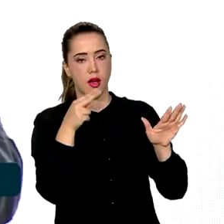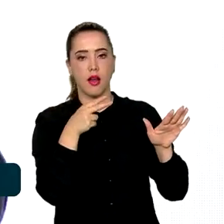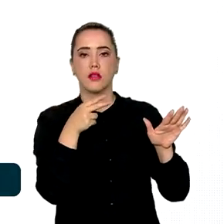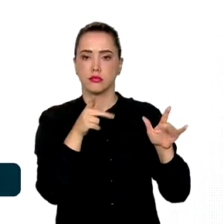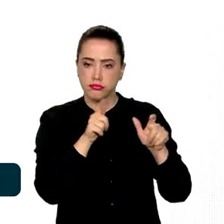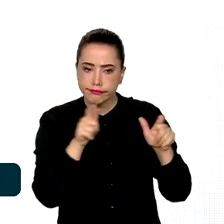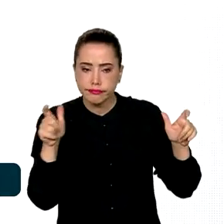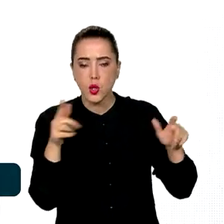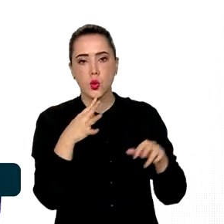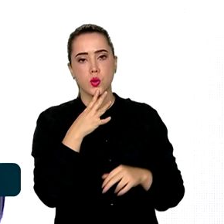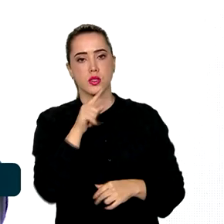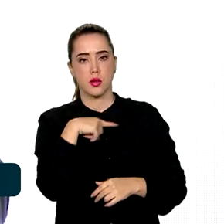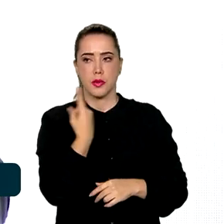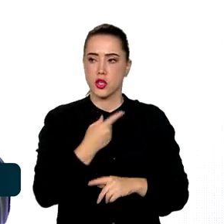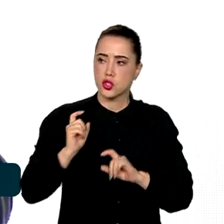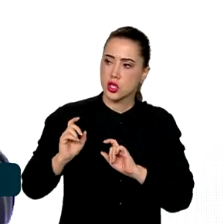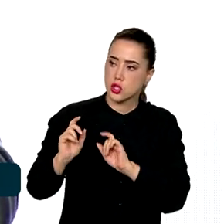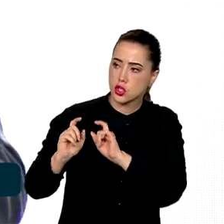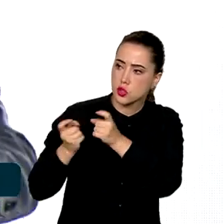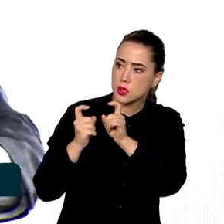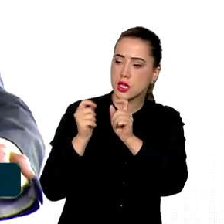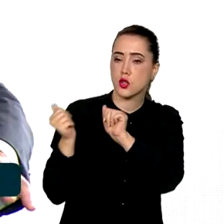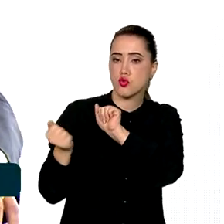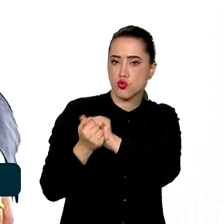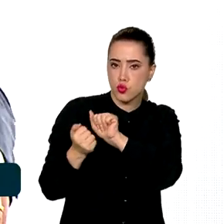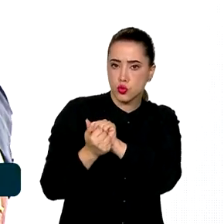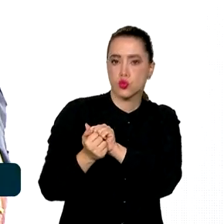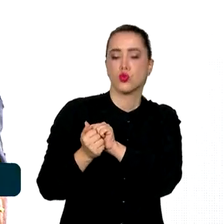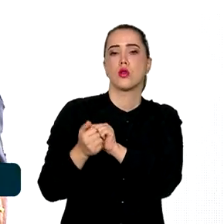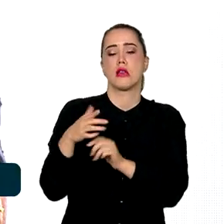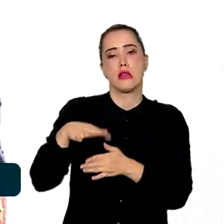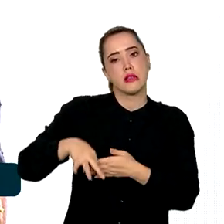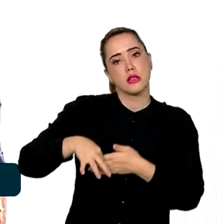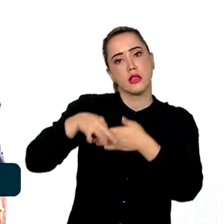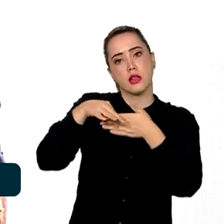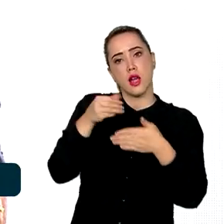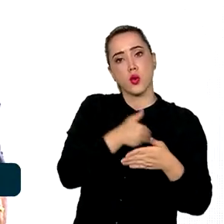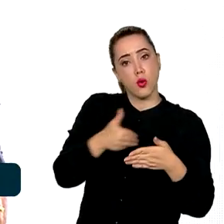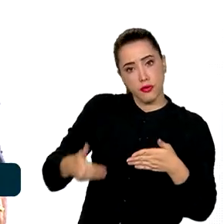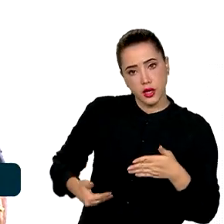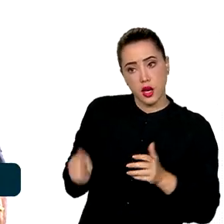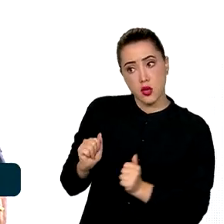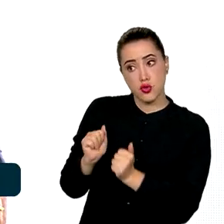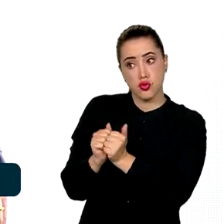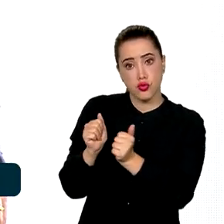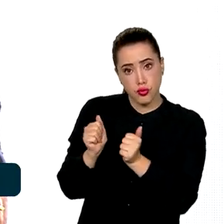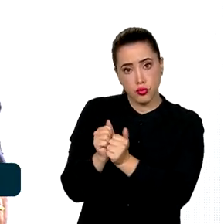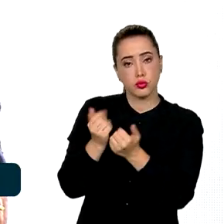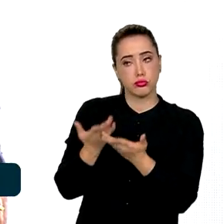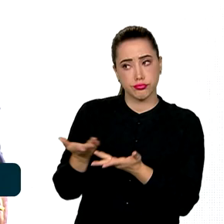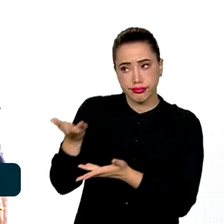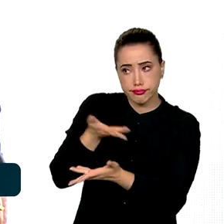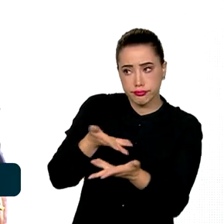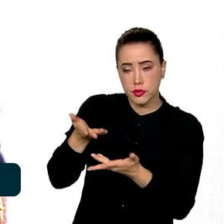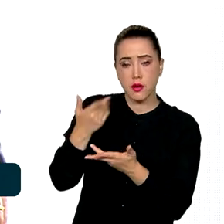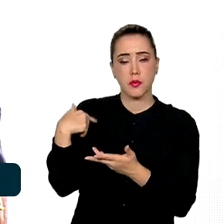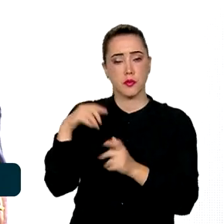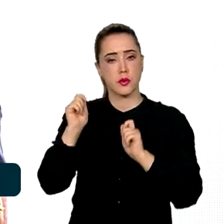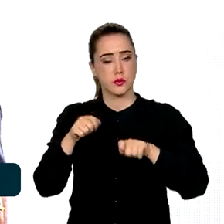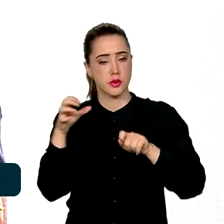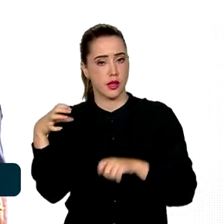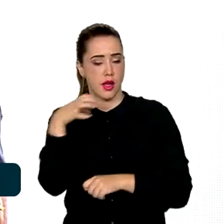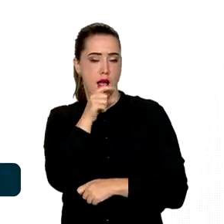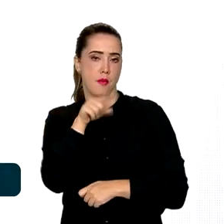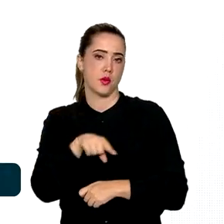fazer gestão, fazer governança e garantir a implementação e agilidade